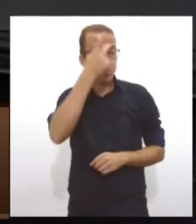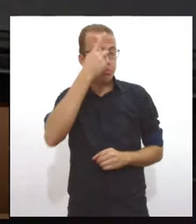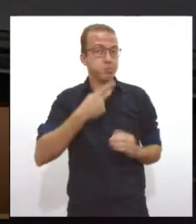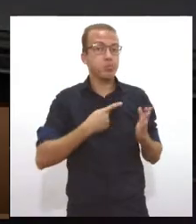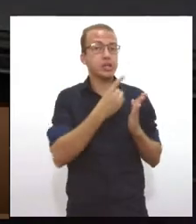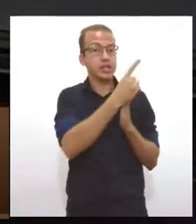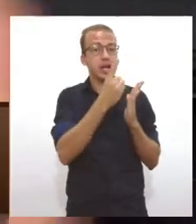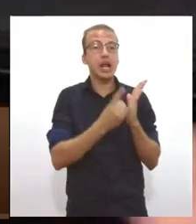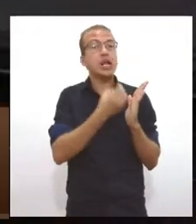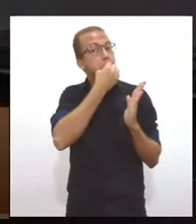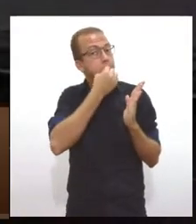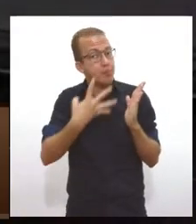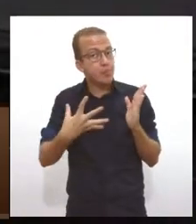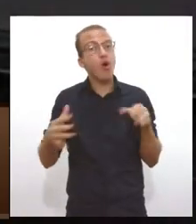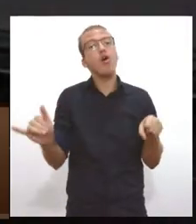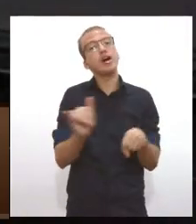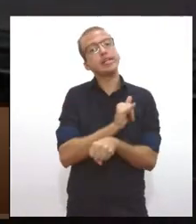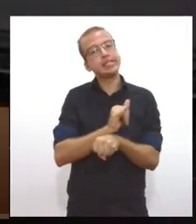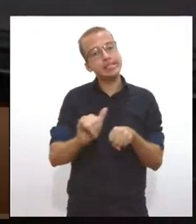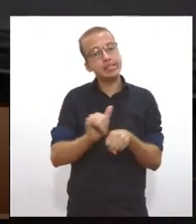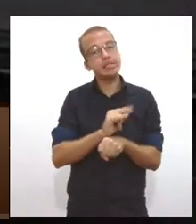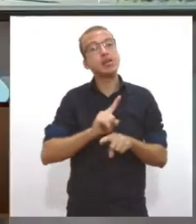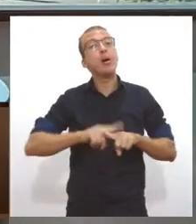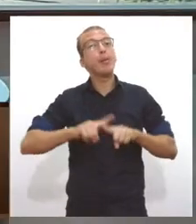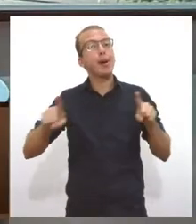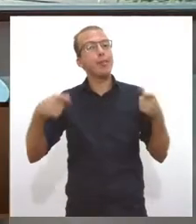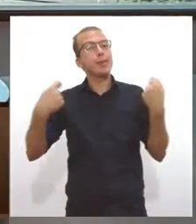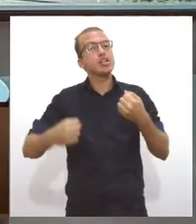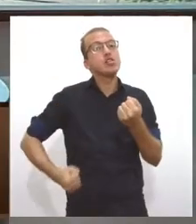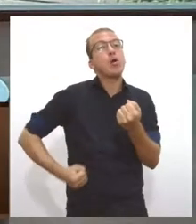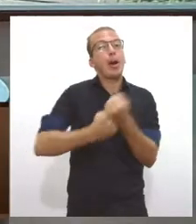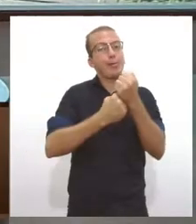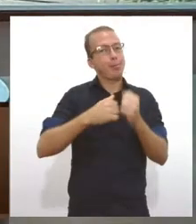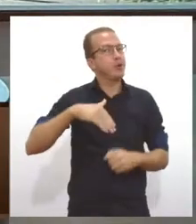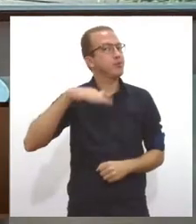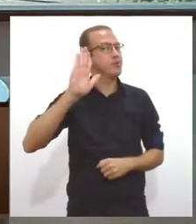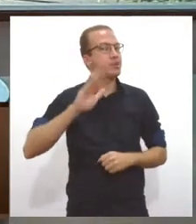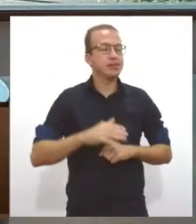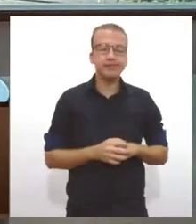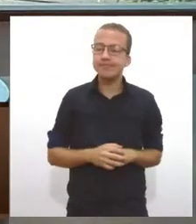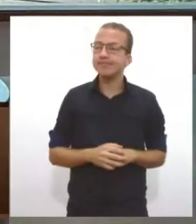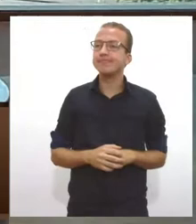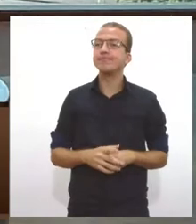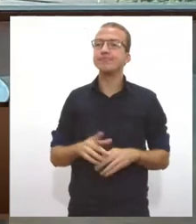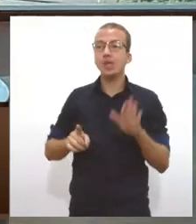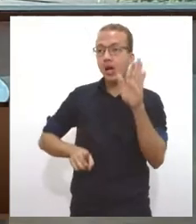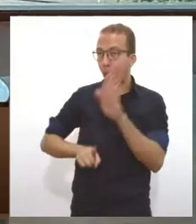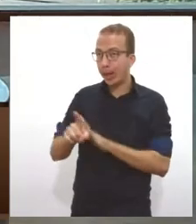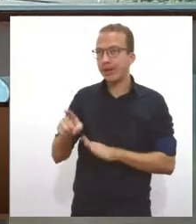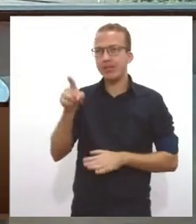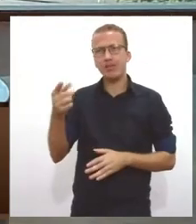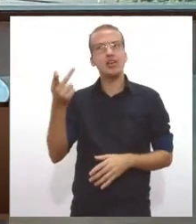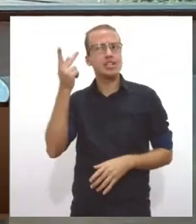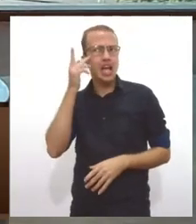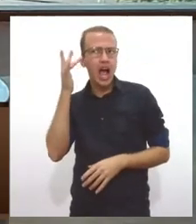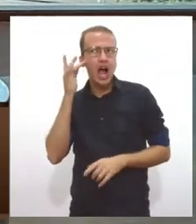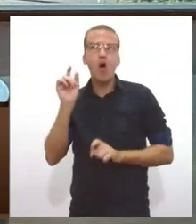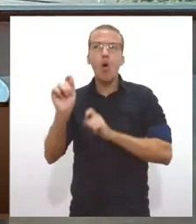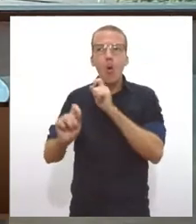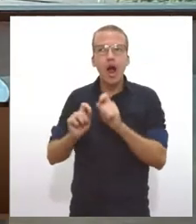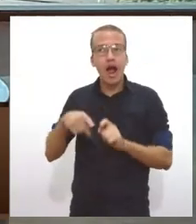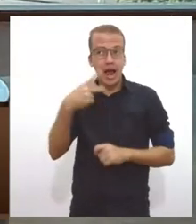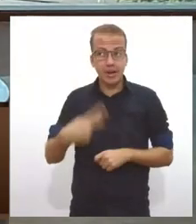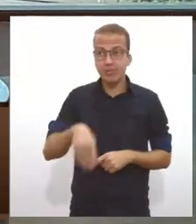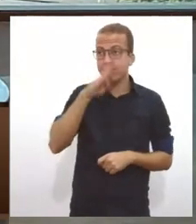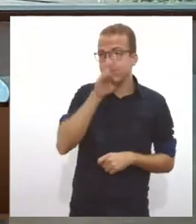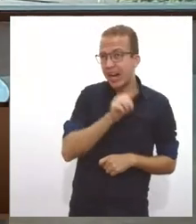solução, mas eu preciso de um arcabouço maior. Ô Daniel, e você acredita que o país está preparado, os órgãos de